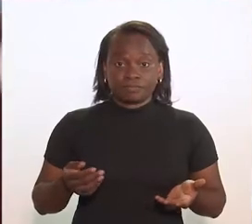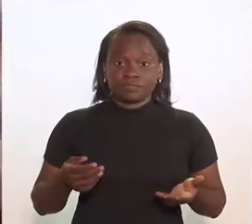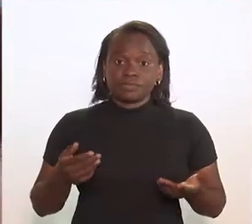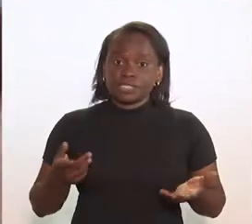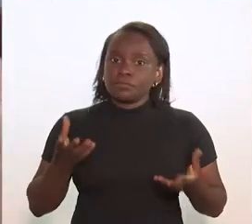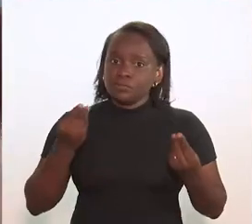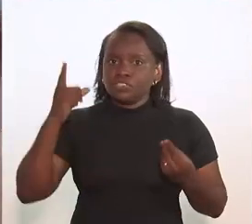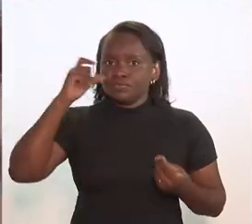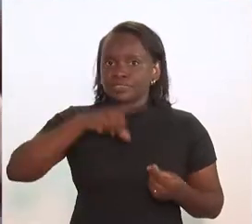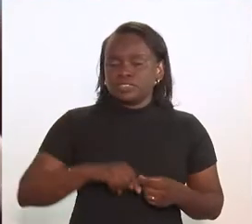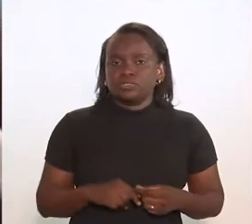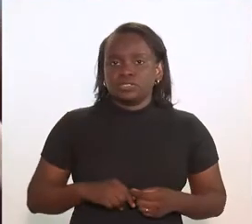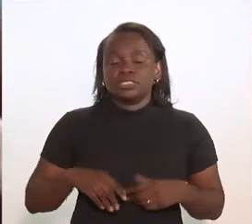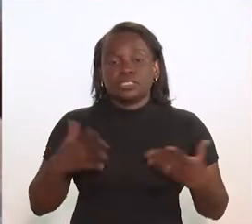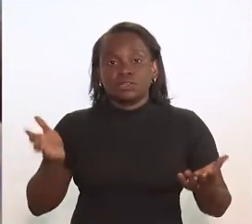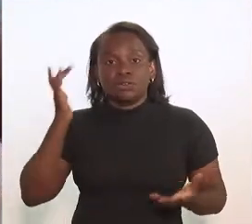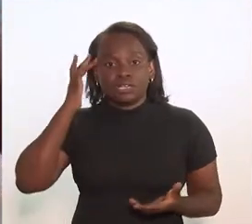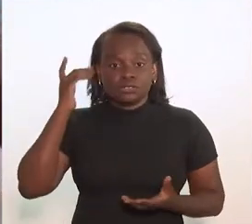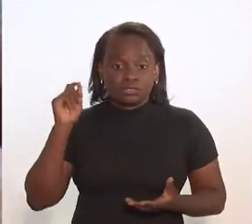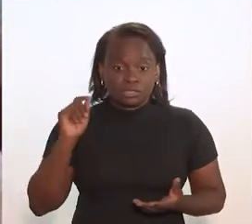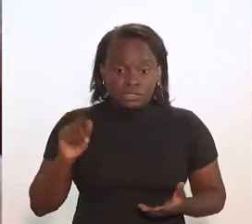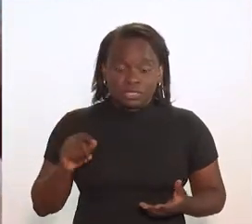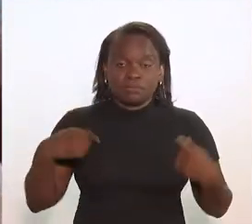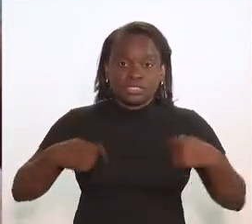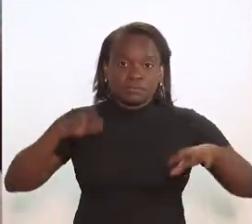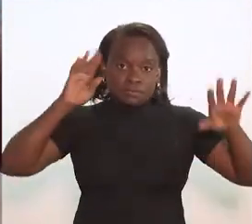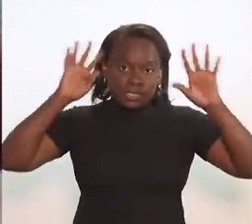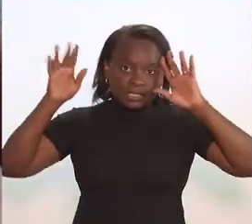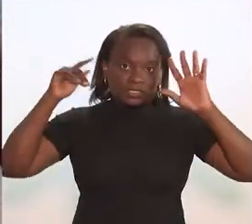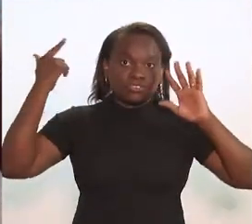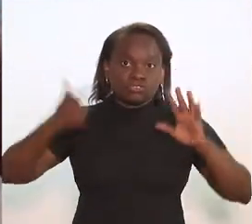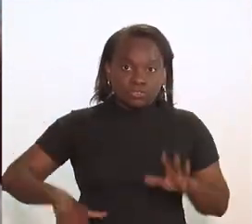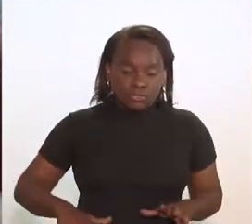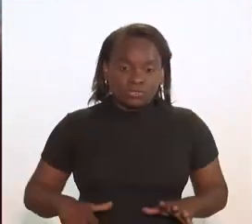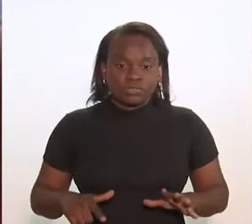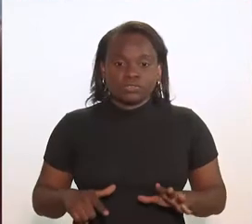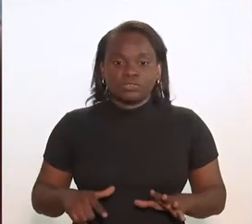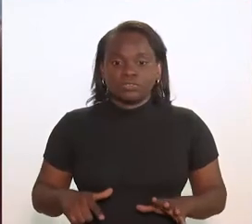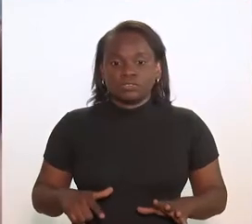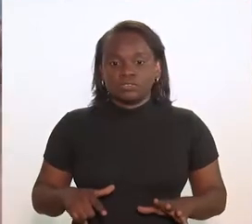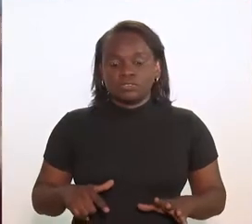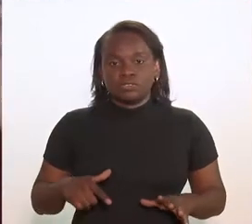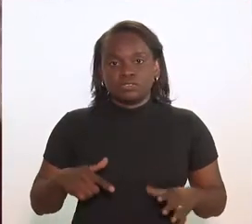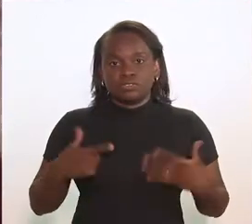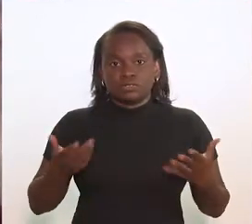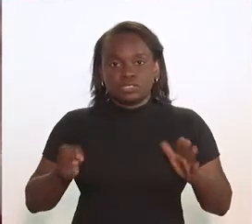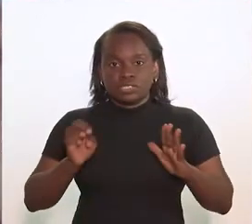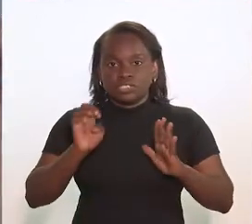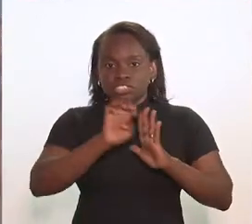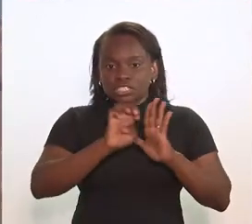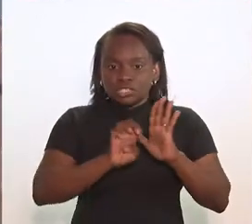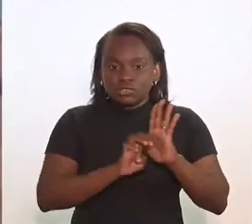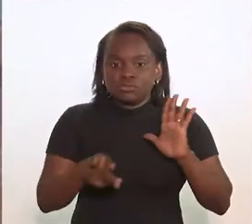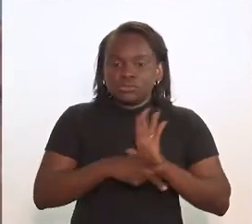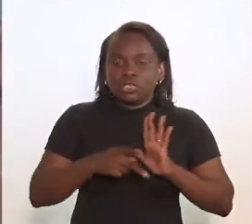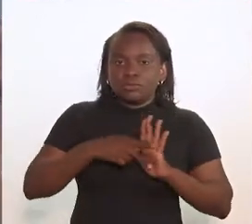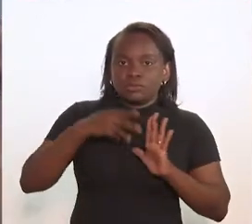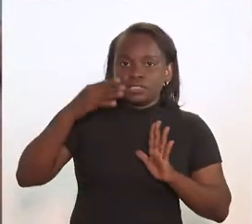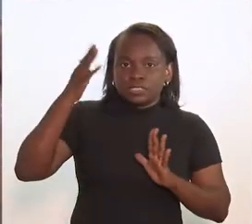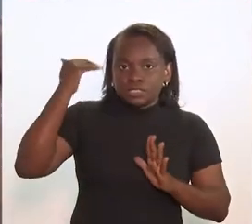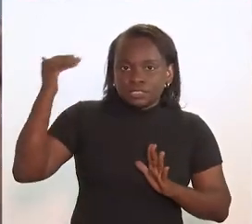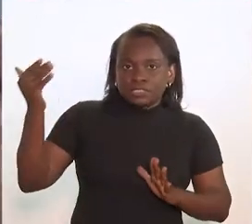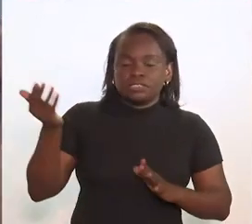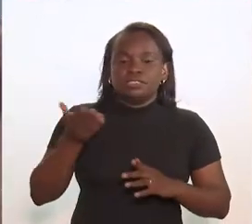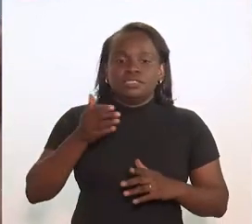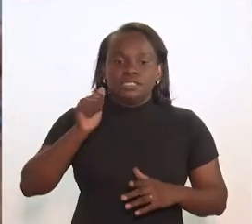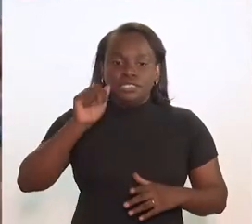é muito difícil. Então, eu acho que a gente tem que repensar o estatuto dos